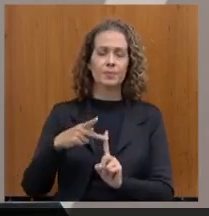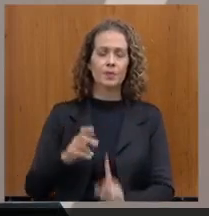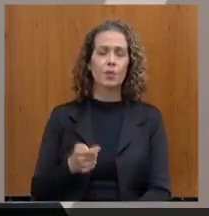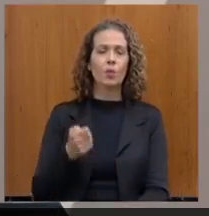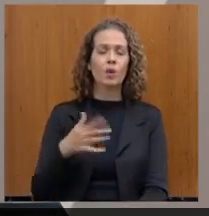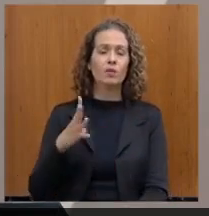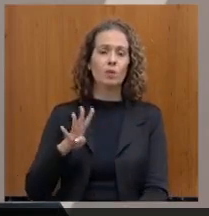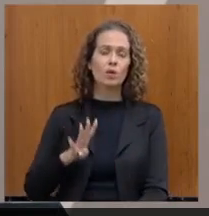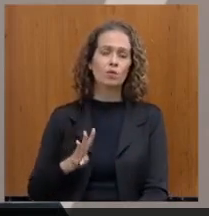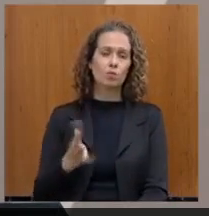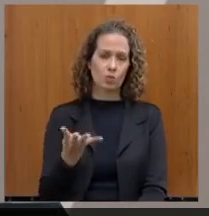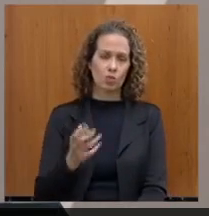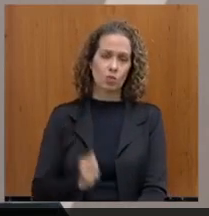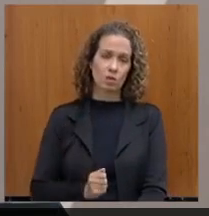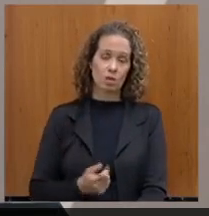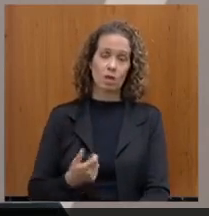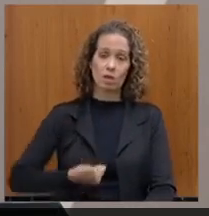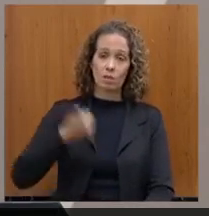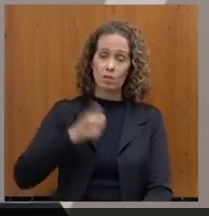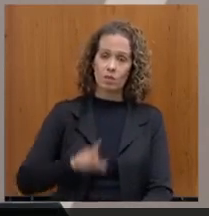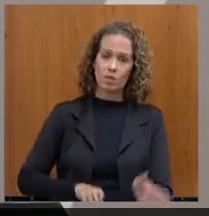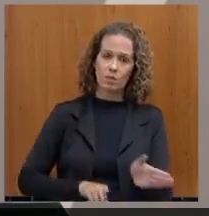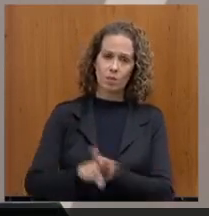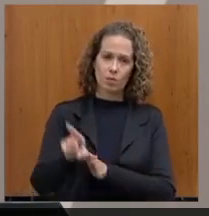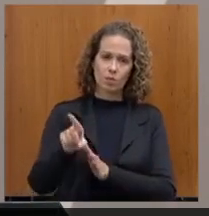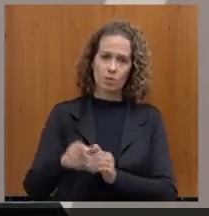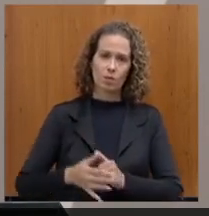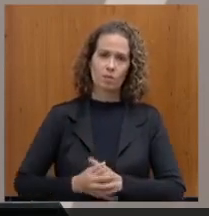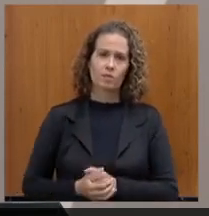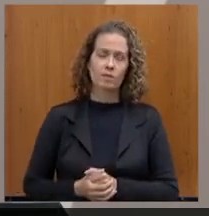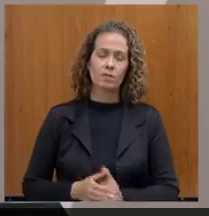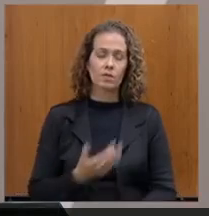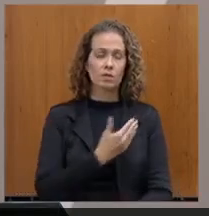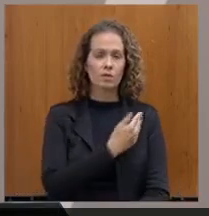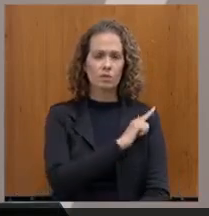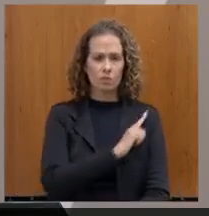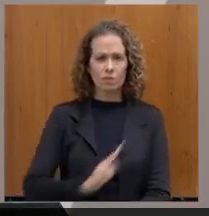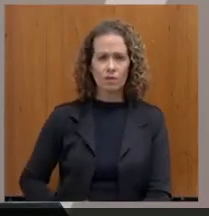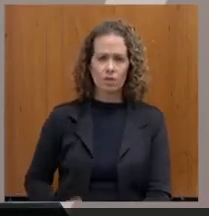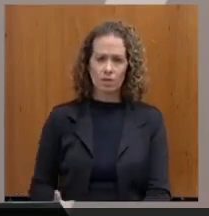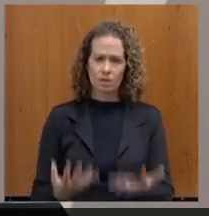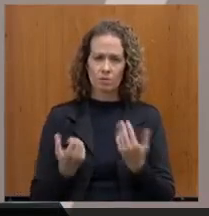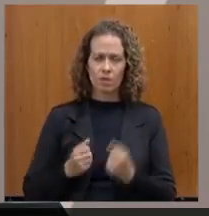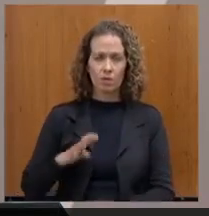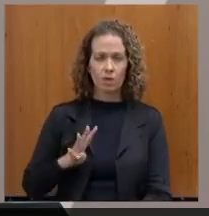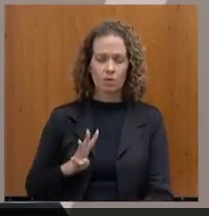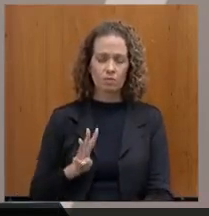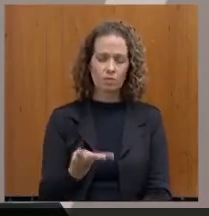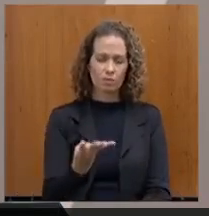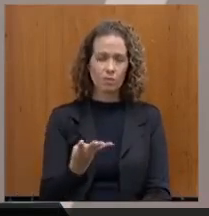essa seria a primeira pergunta, se esse número confere, se o governo realmente recebeu 4 bilhões em um só momento